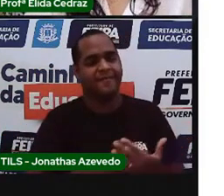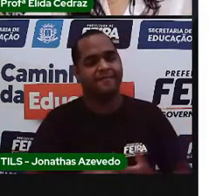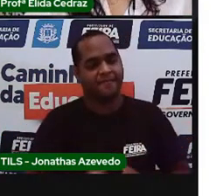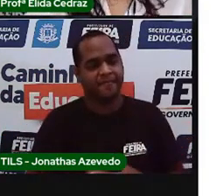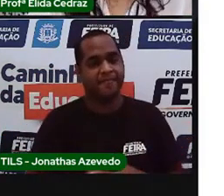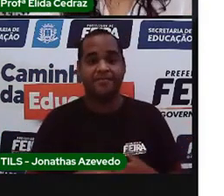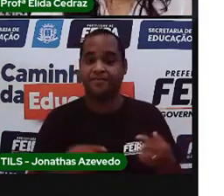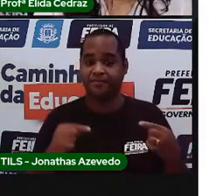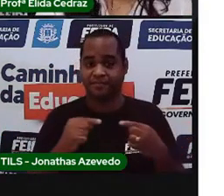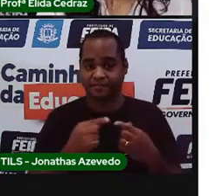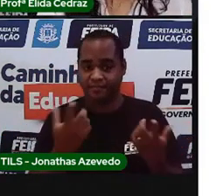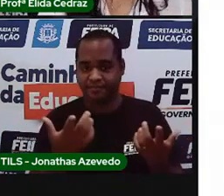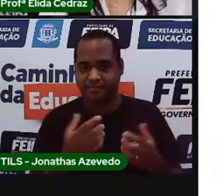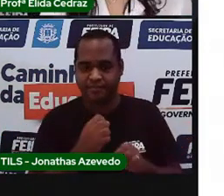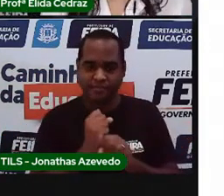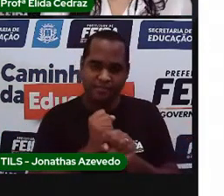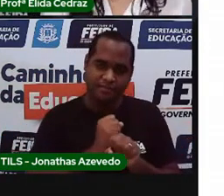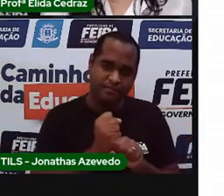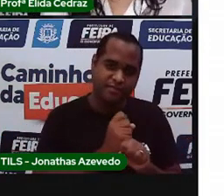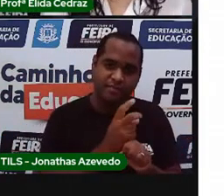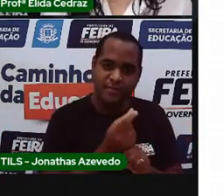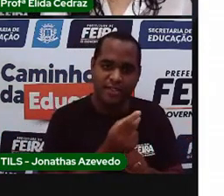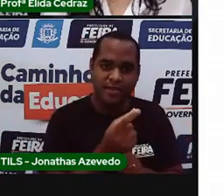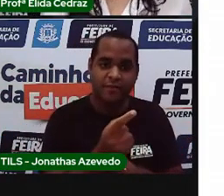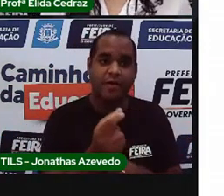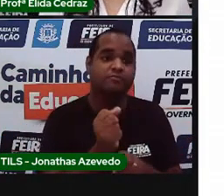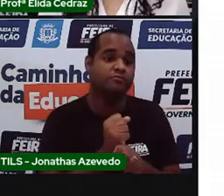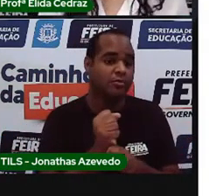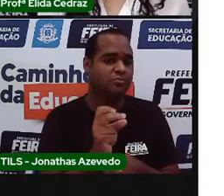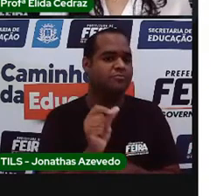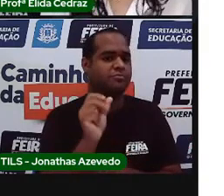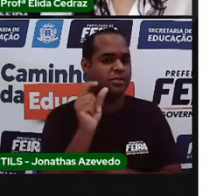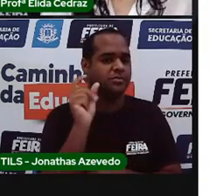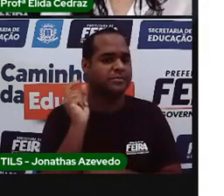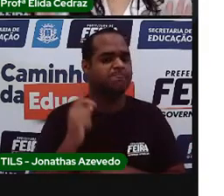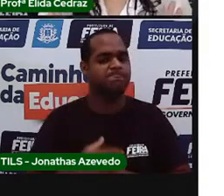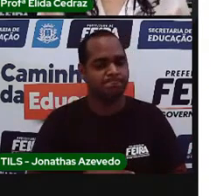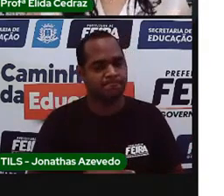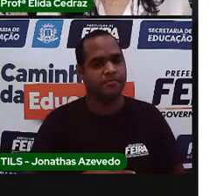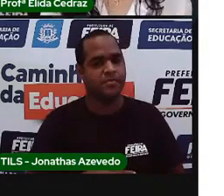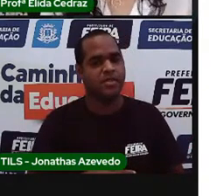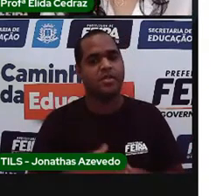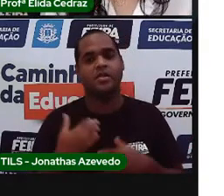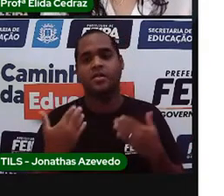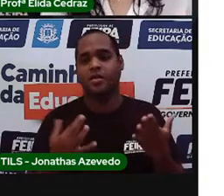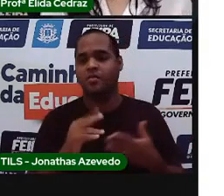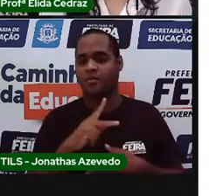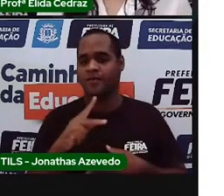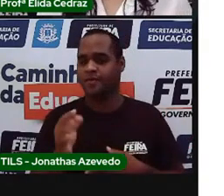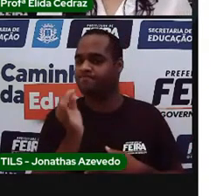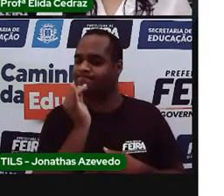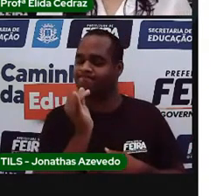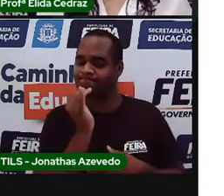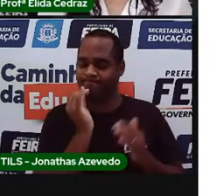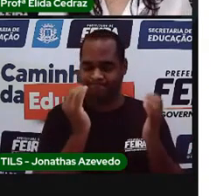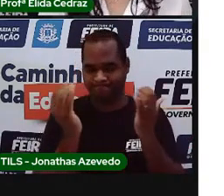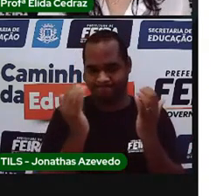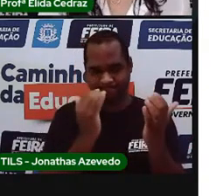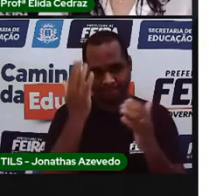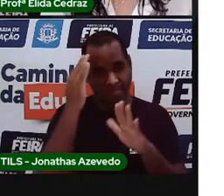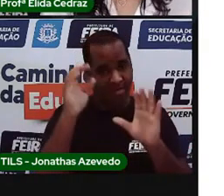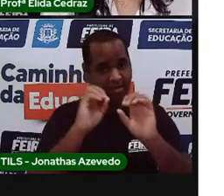Através dos anos e por muitos anos. Então, a Prózinha trouxe dois exemplos para você.